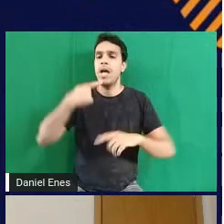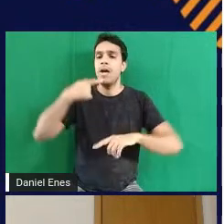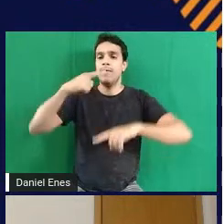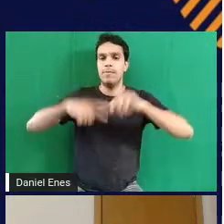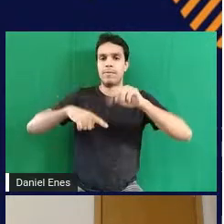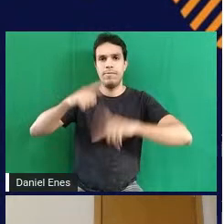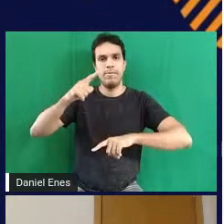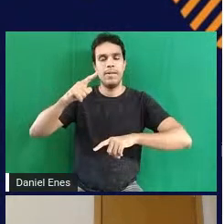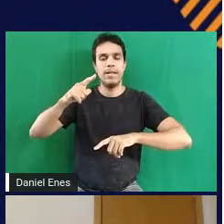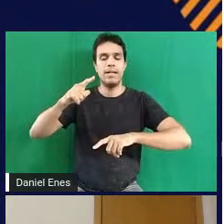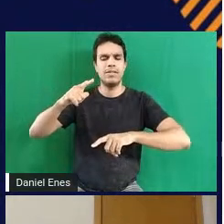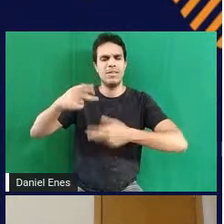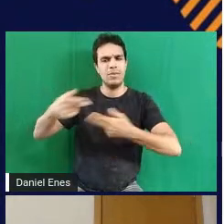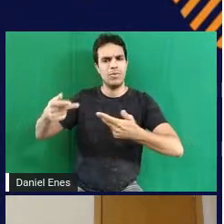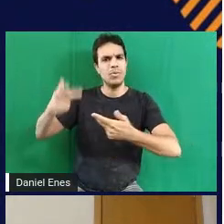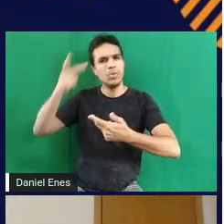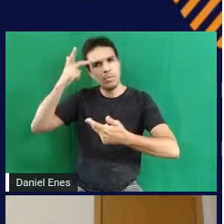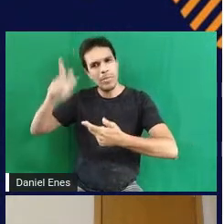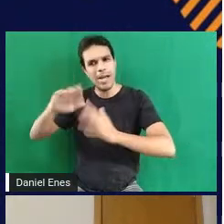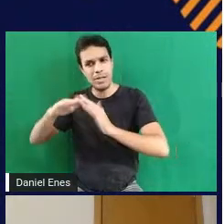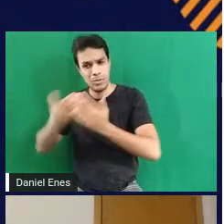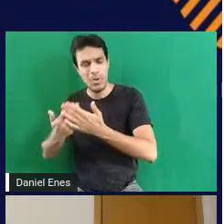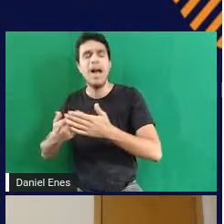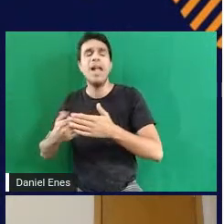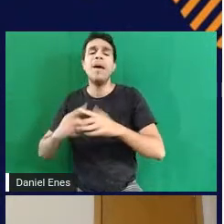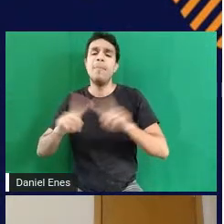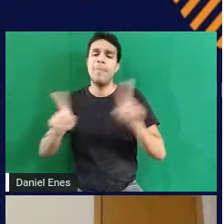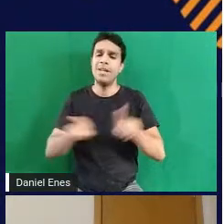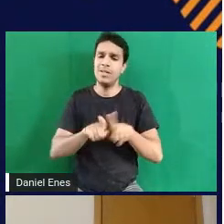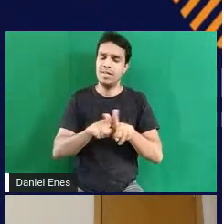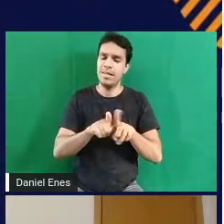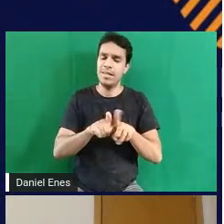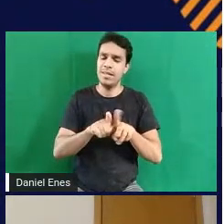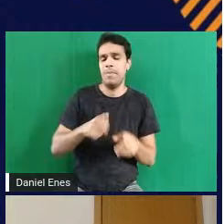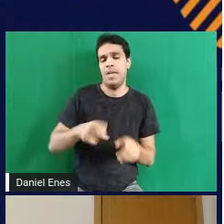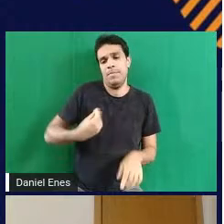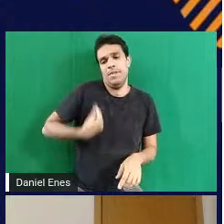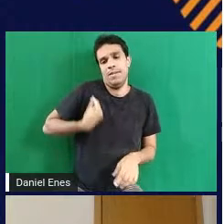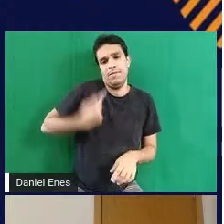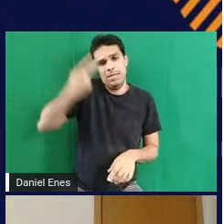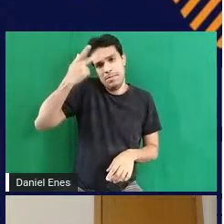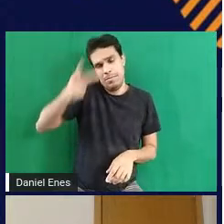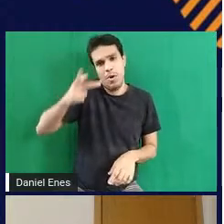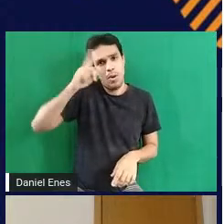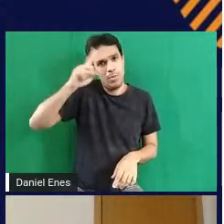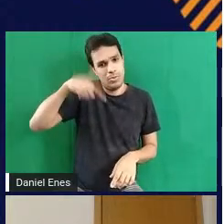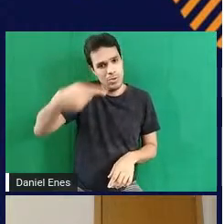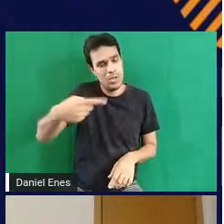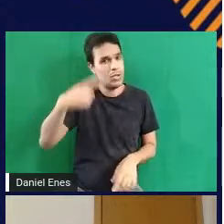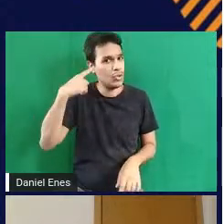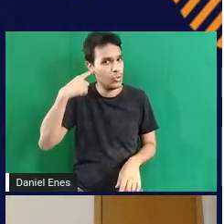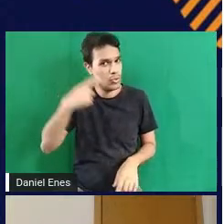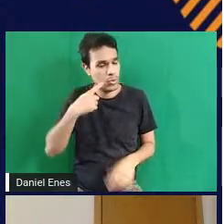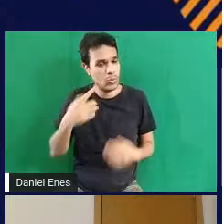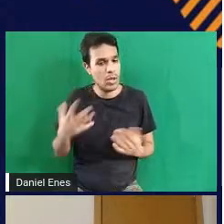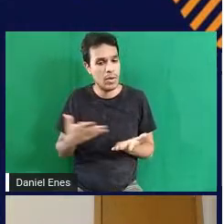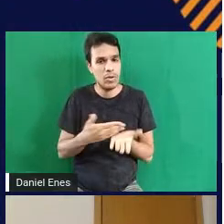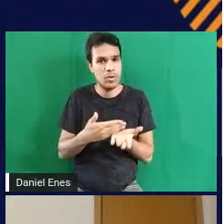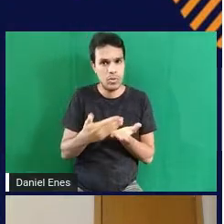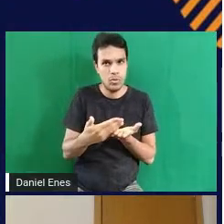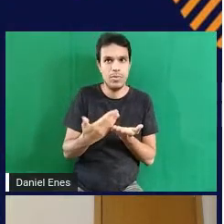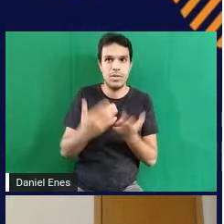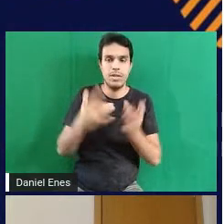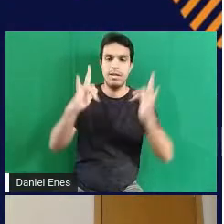somente para a escola mas para a vida, tá? Para o dia a dia mesmo dos surdos. Eu vou começar pela TV